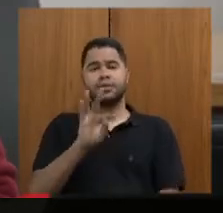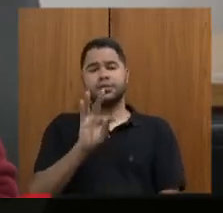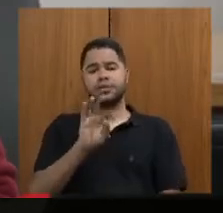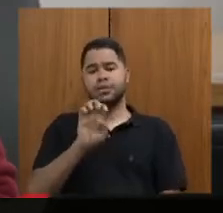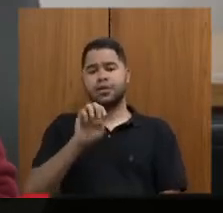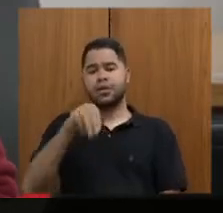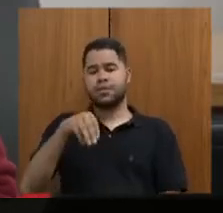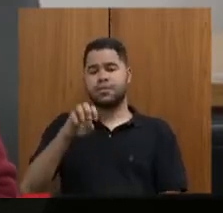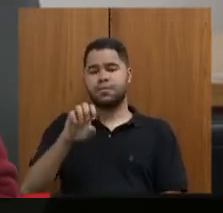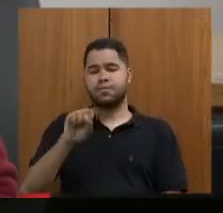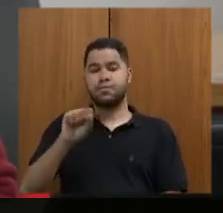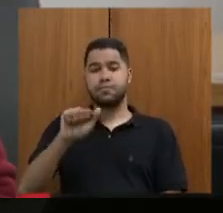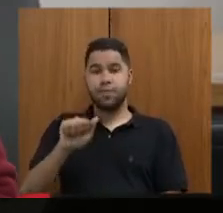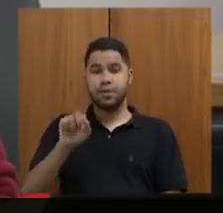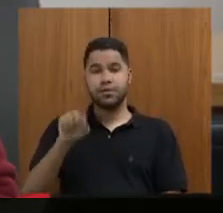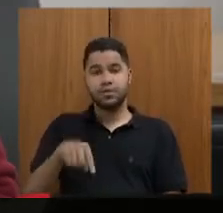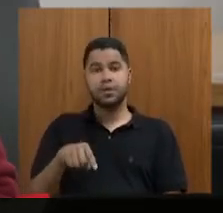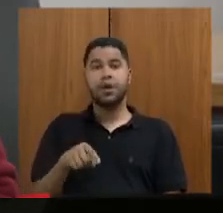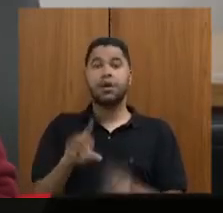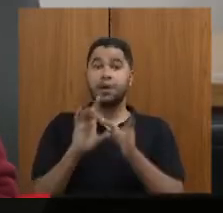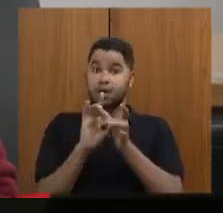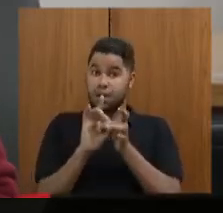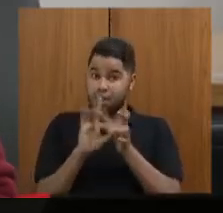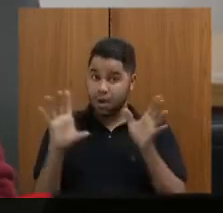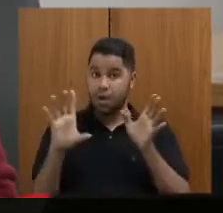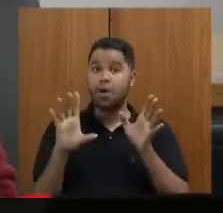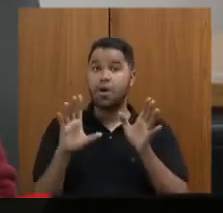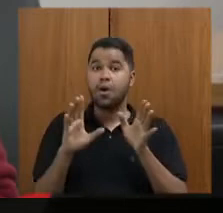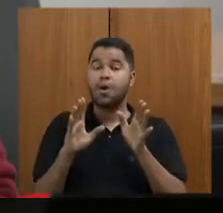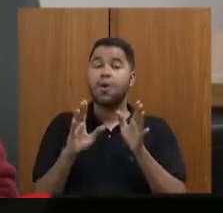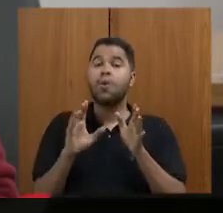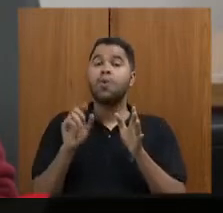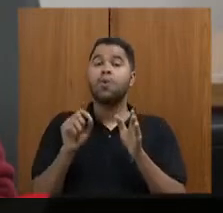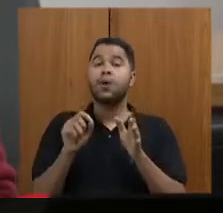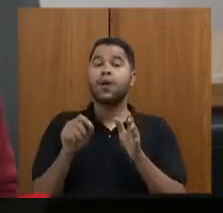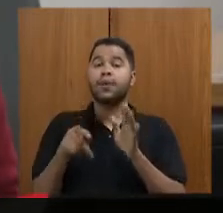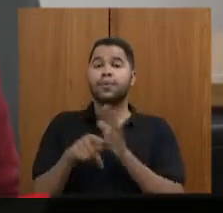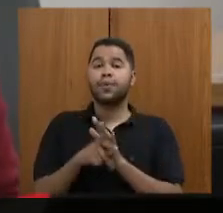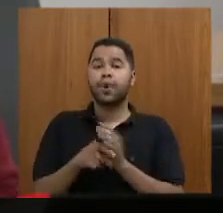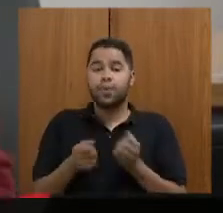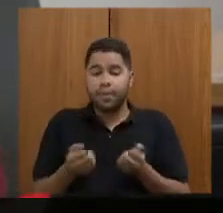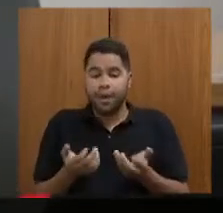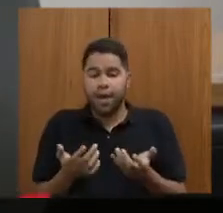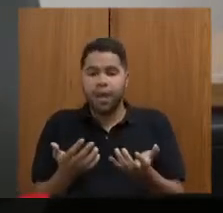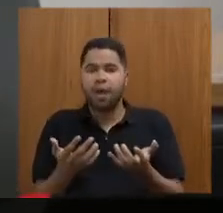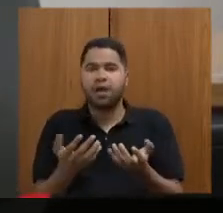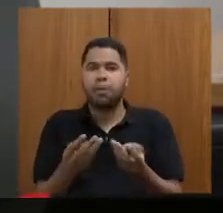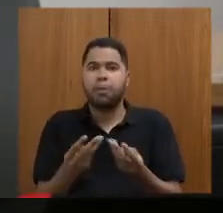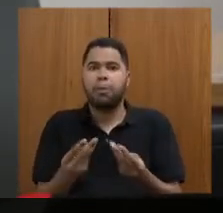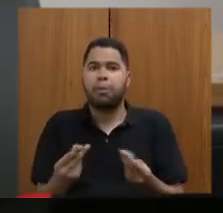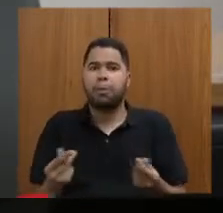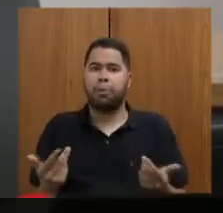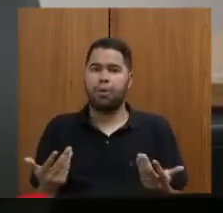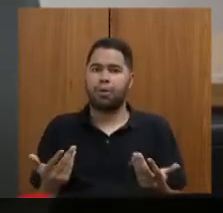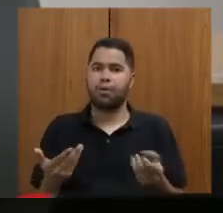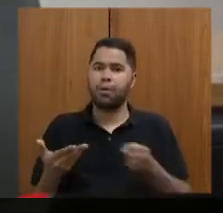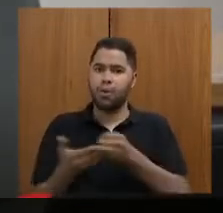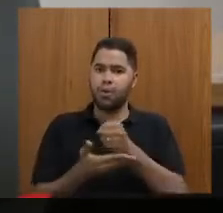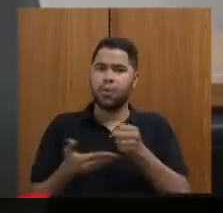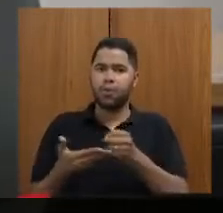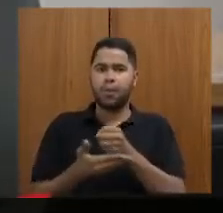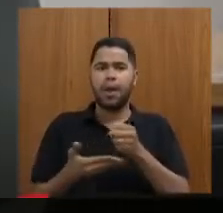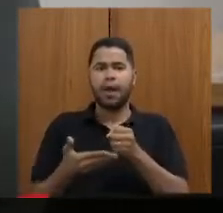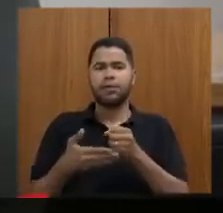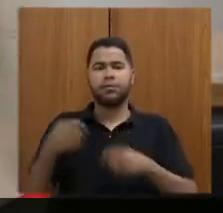do processo com relação à autorização para a supressão da vegetação por parte daquela empresa, com base aqui nos